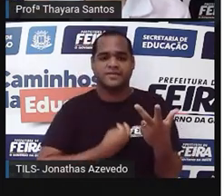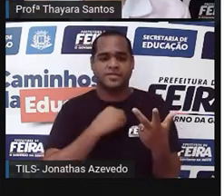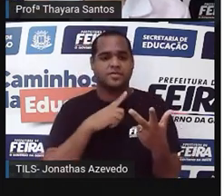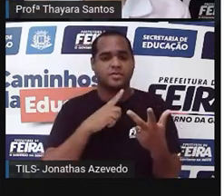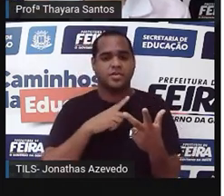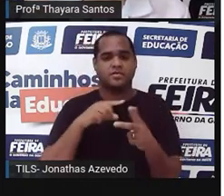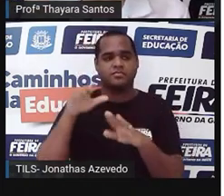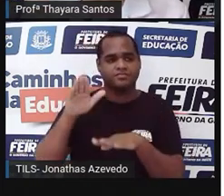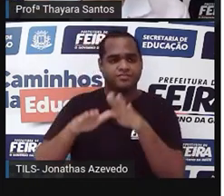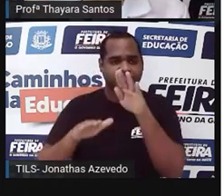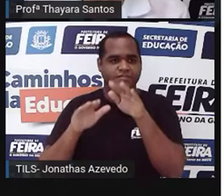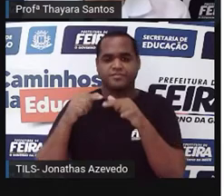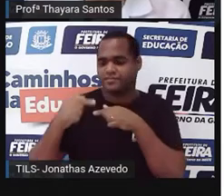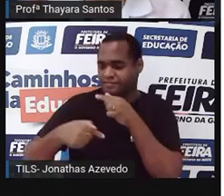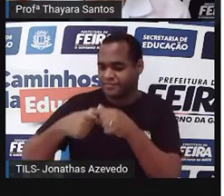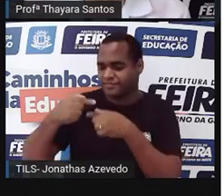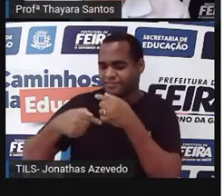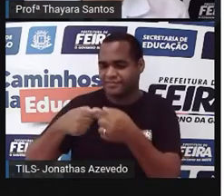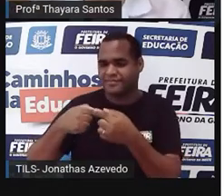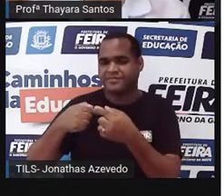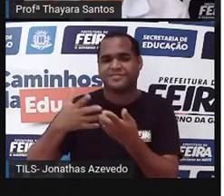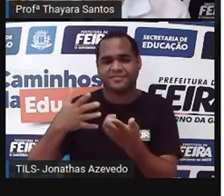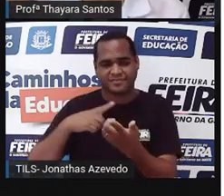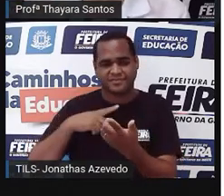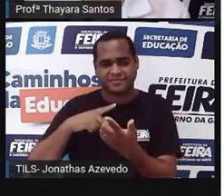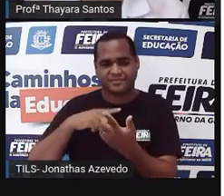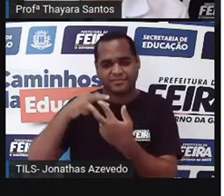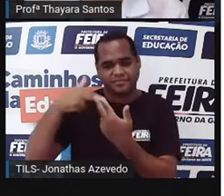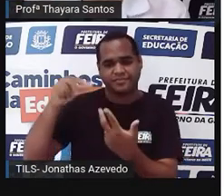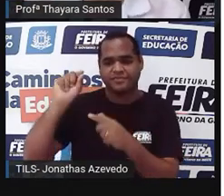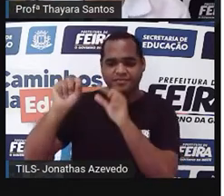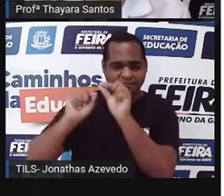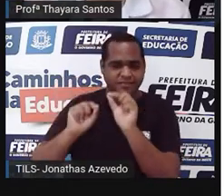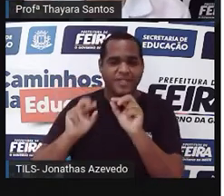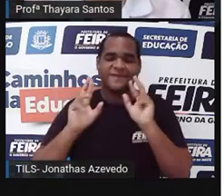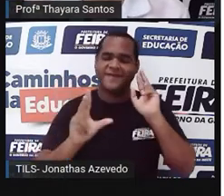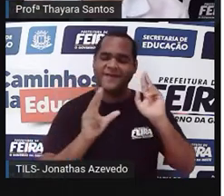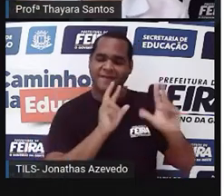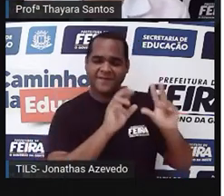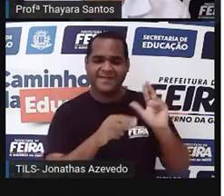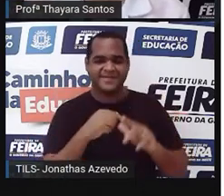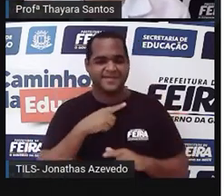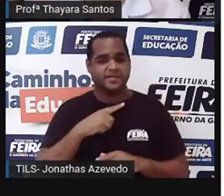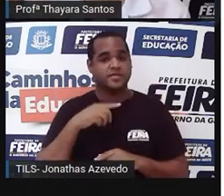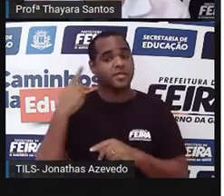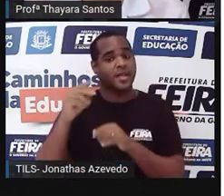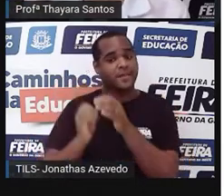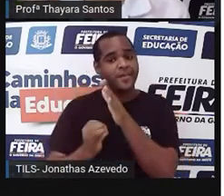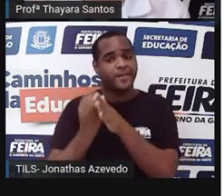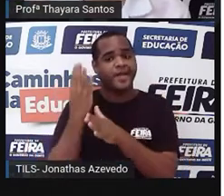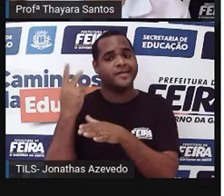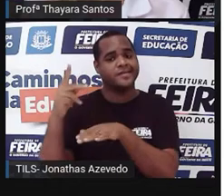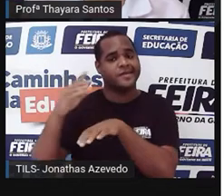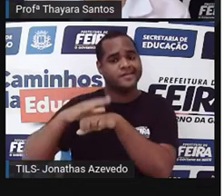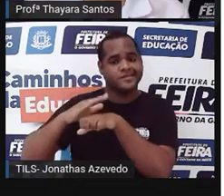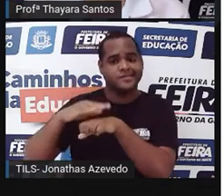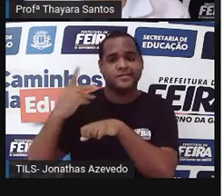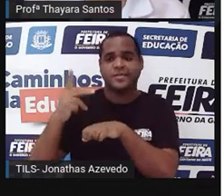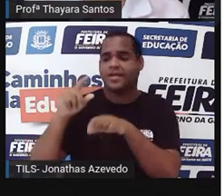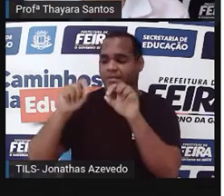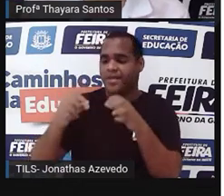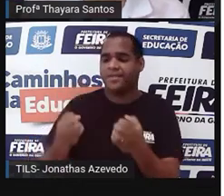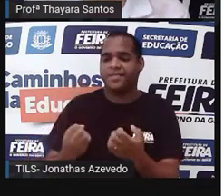variabilidade genética, né? Que tenham características diferentes. E se ela faz a autofecundação, ela vai gerar sementes que tem as